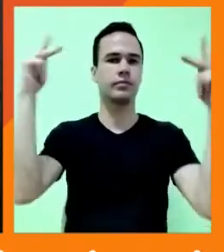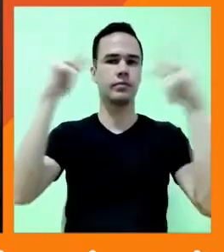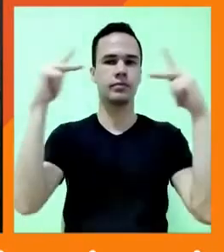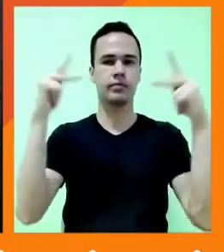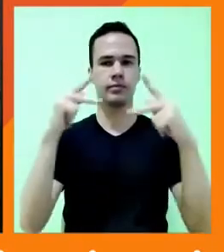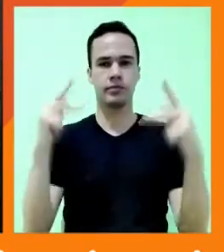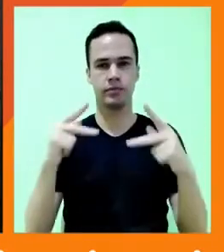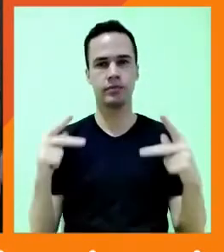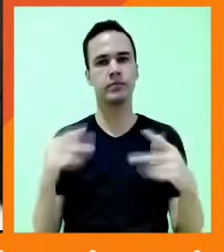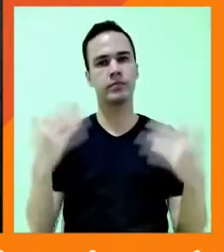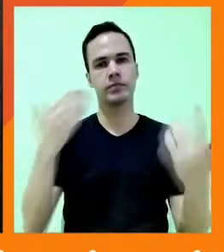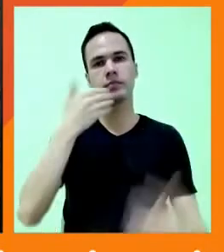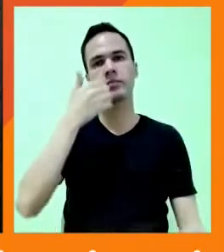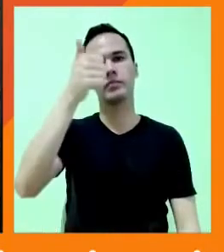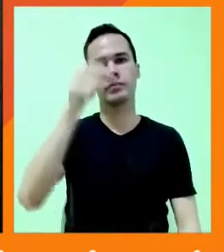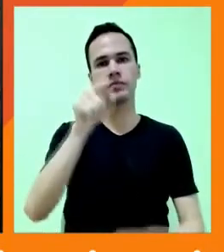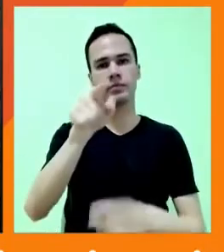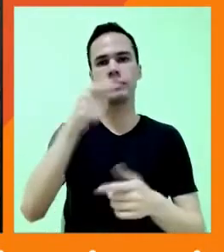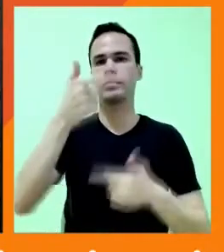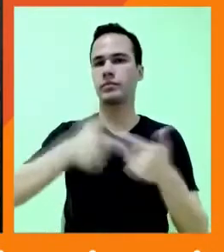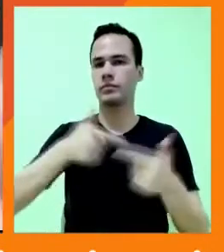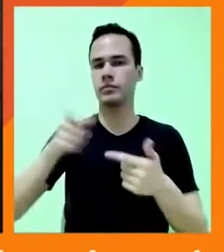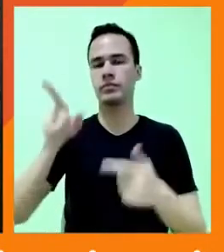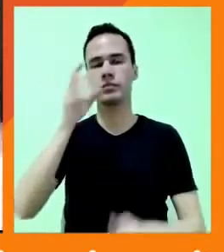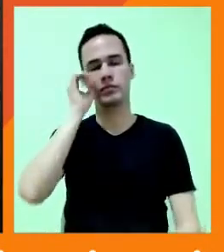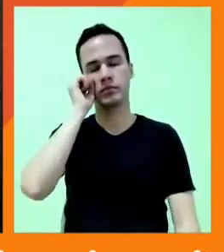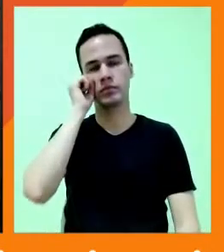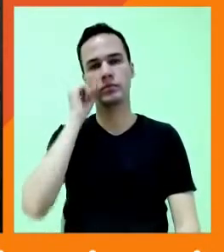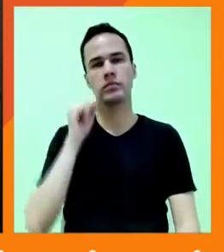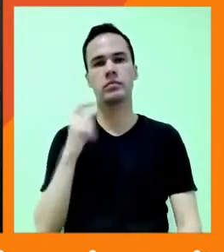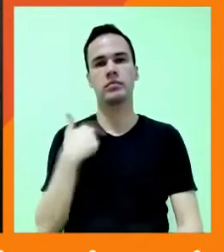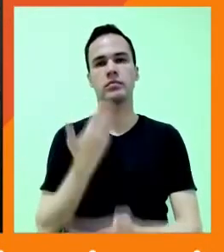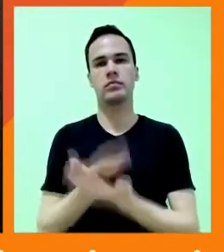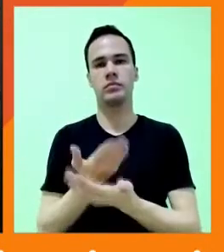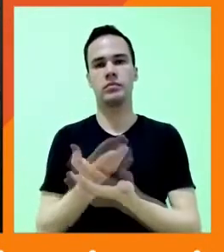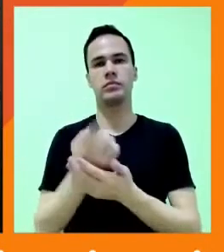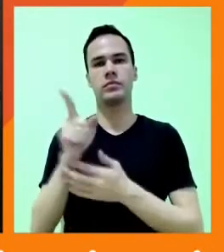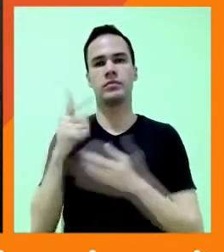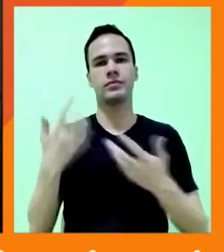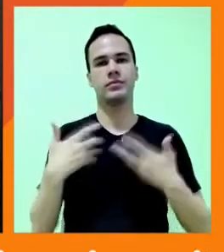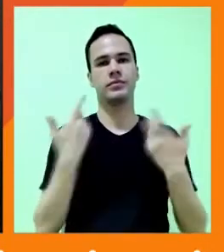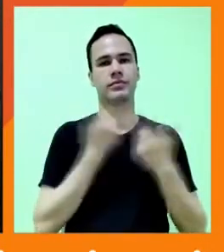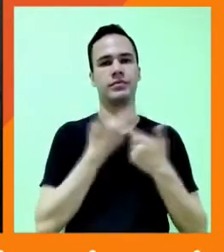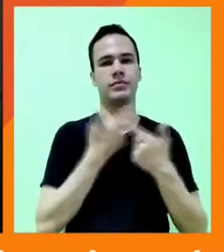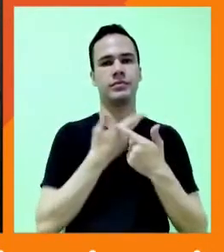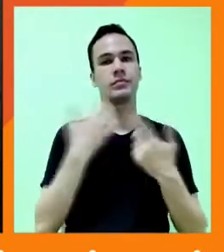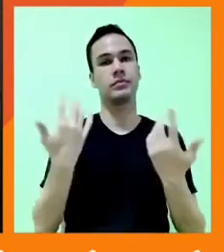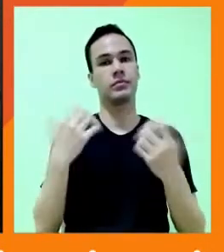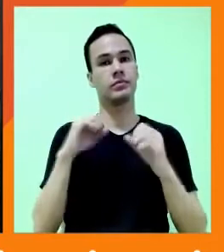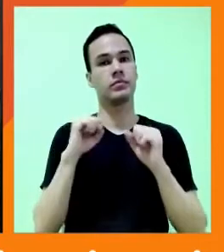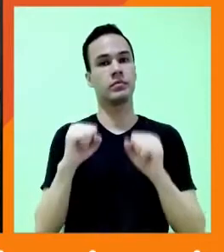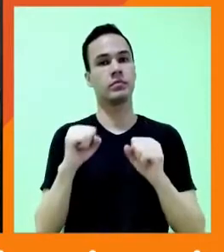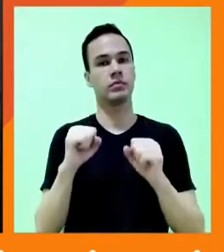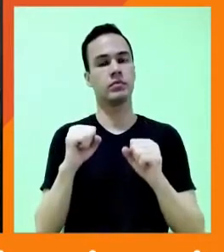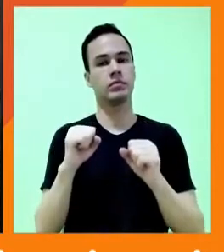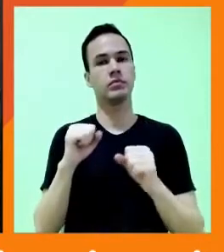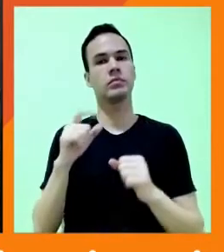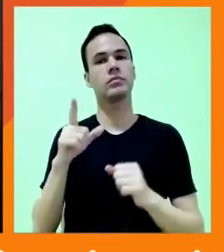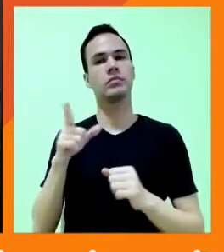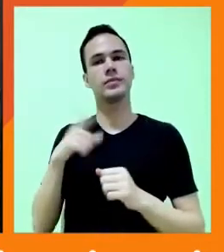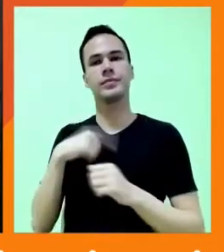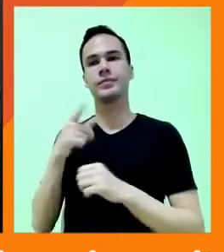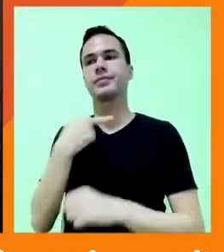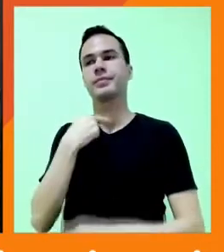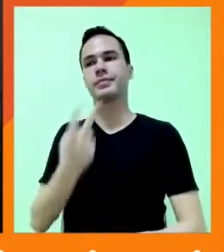melhor você trabalhar enquanto eles dormem. Estudar enquanto eles se divertem. E talvez ter um burnout antes do que você